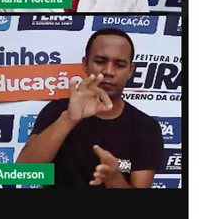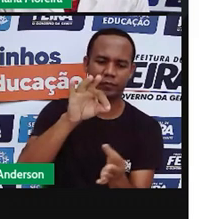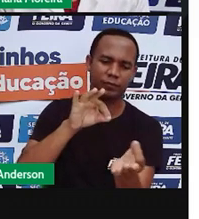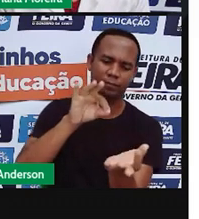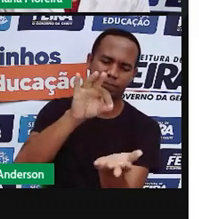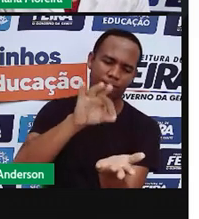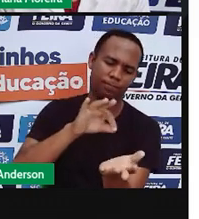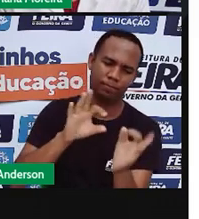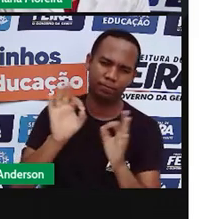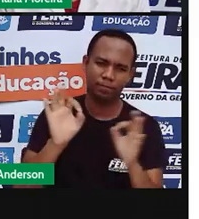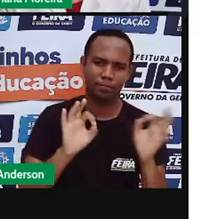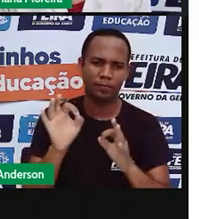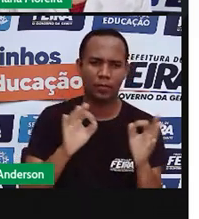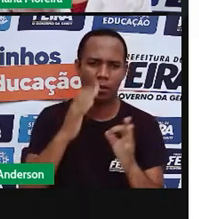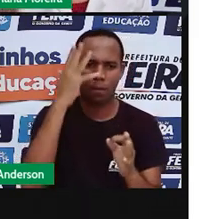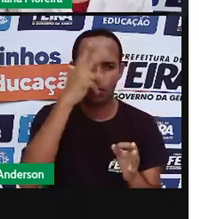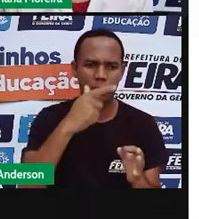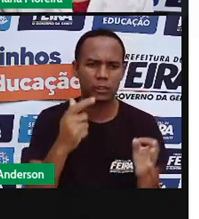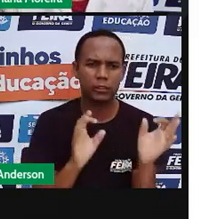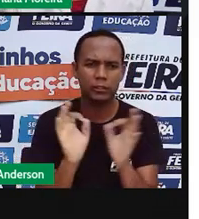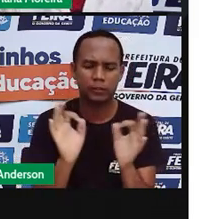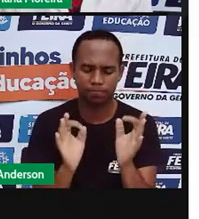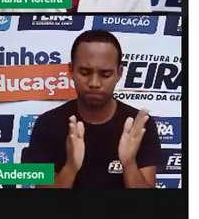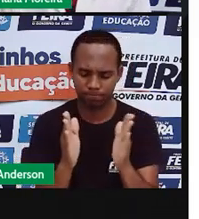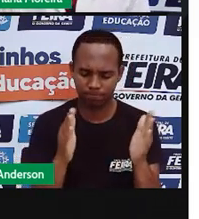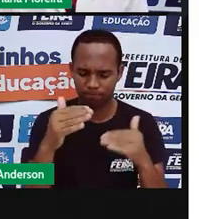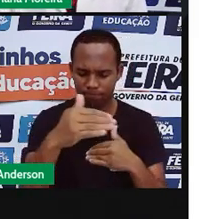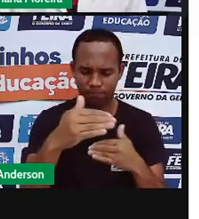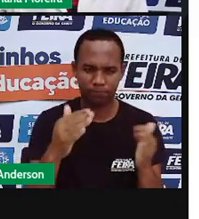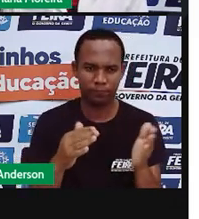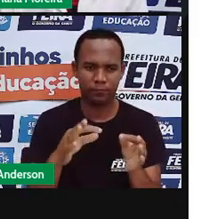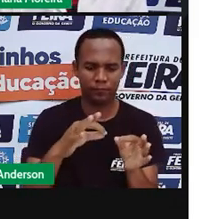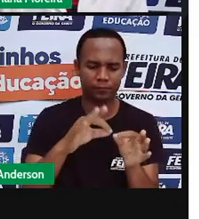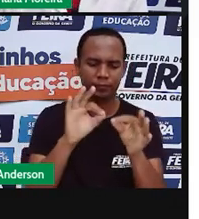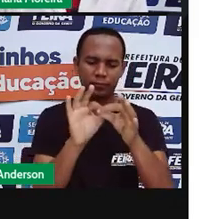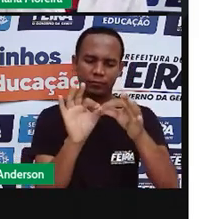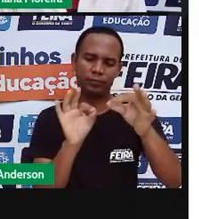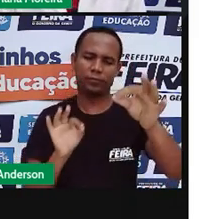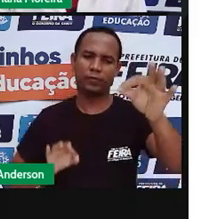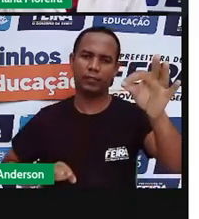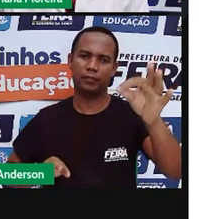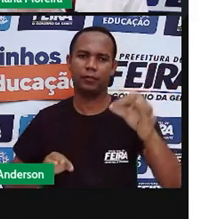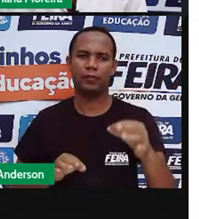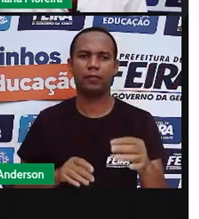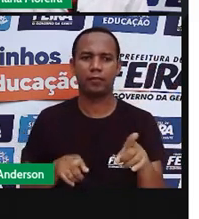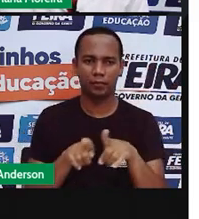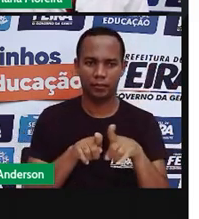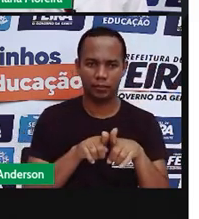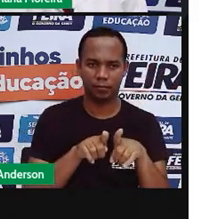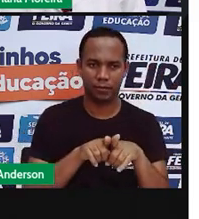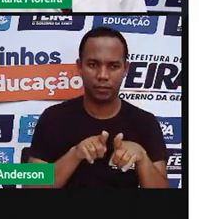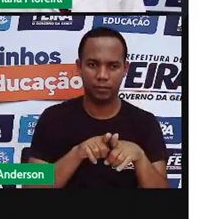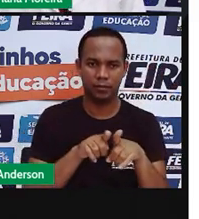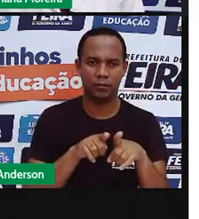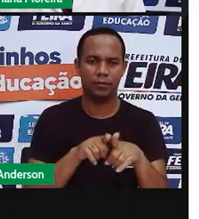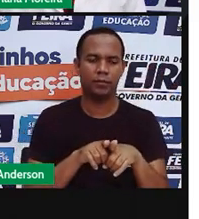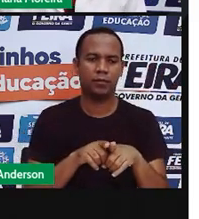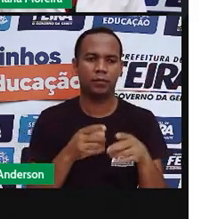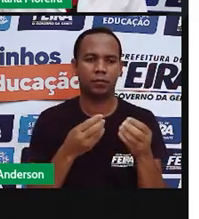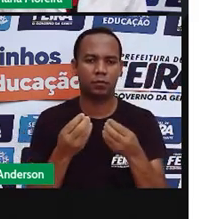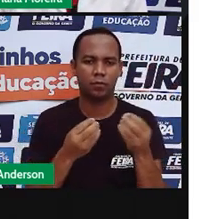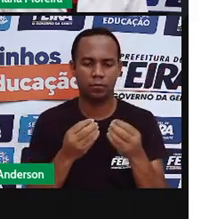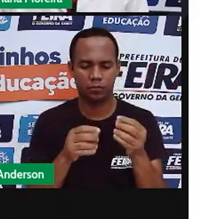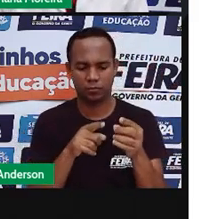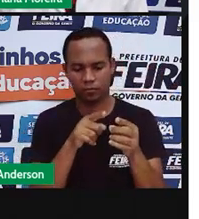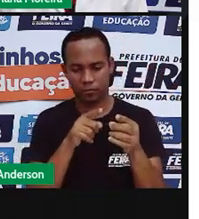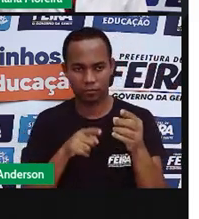palmeira, né? Fazem esse... O que o pessoal chama de rabada, que são esses filetezinhos que ficam na parte